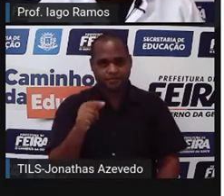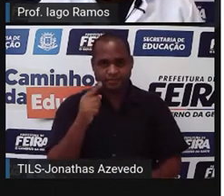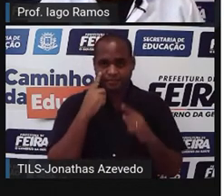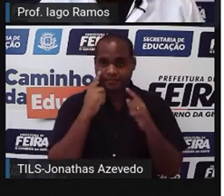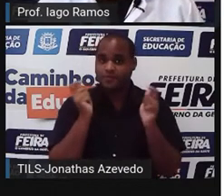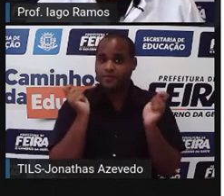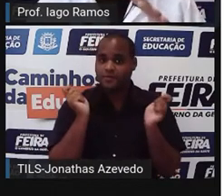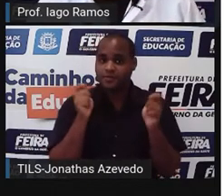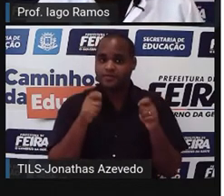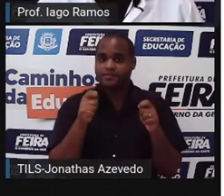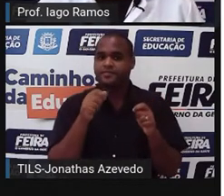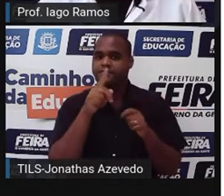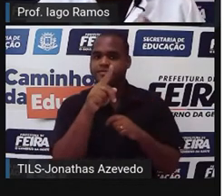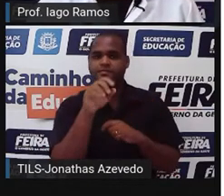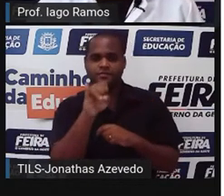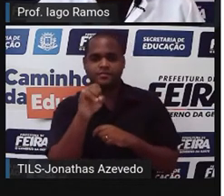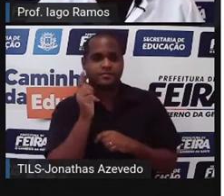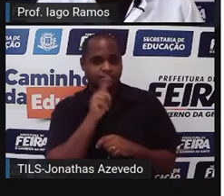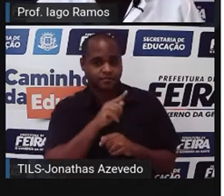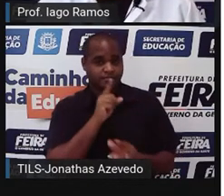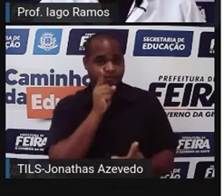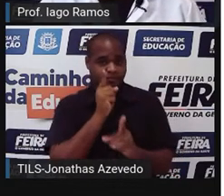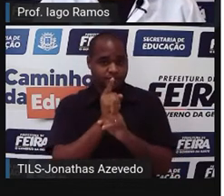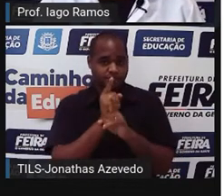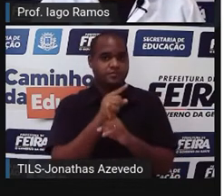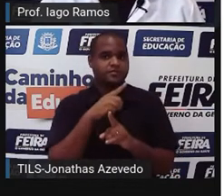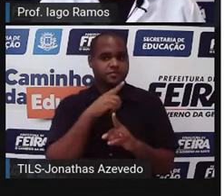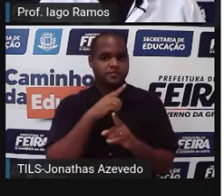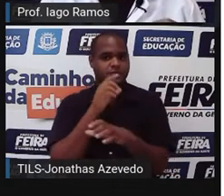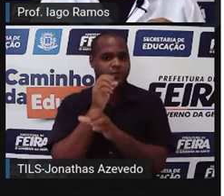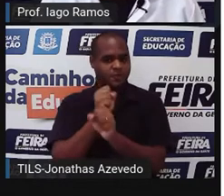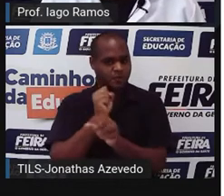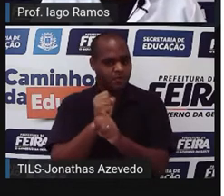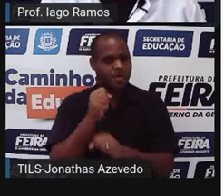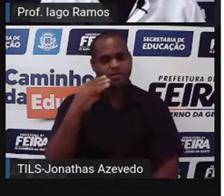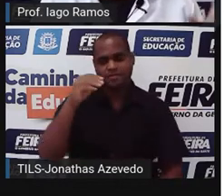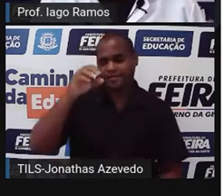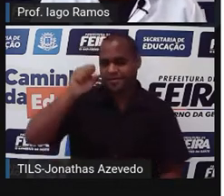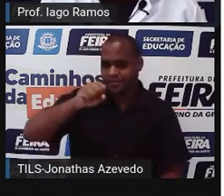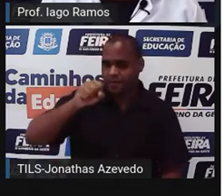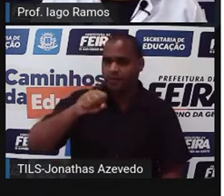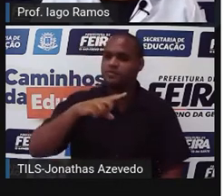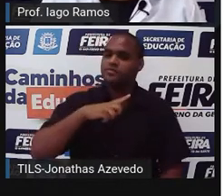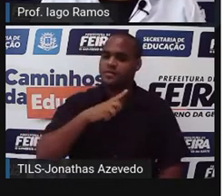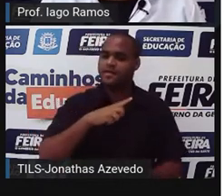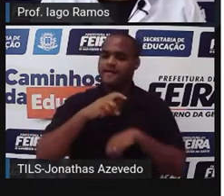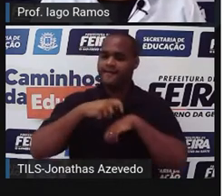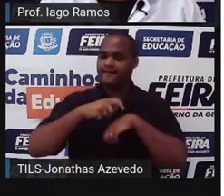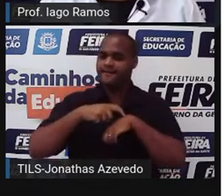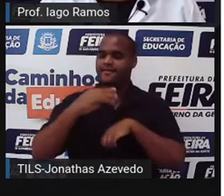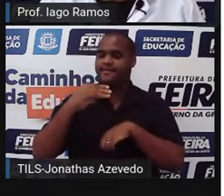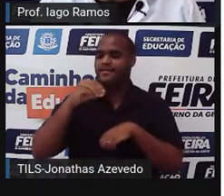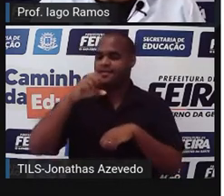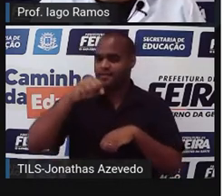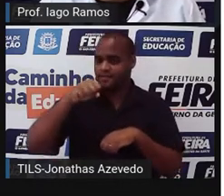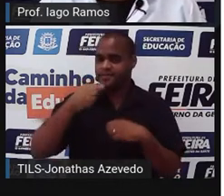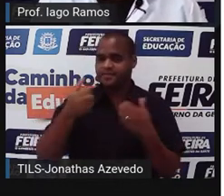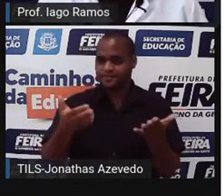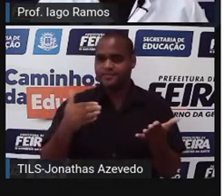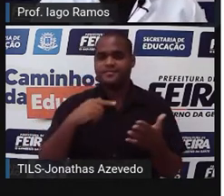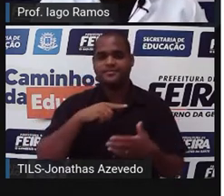a pena, né? Se você encontrou antes de acabar a contagem. Antes de acabar os 30 segundos. Tá bom?